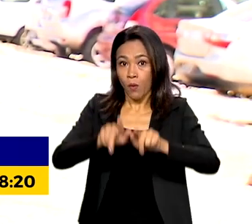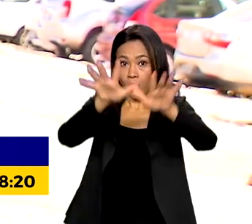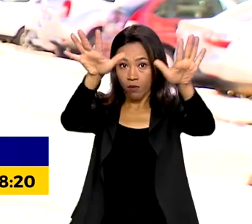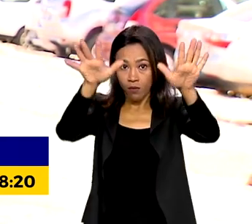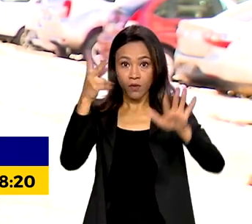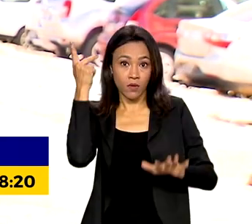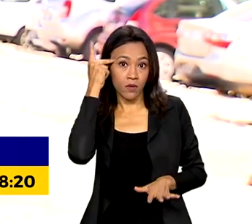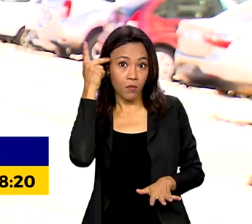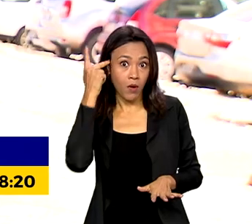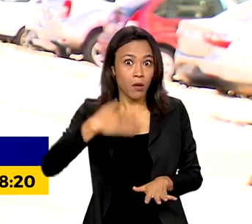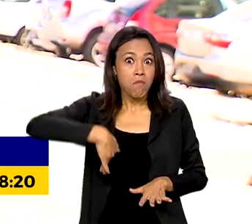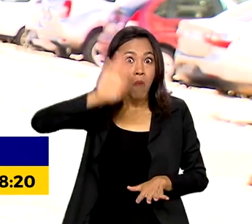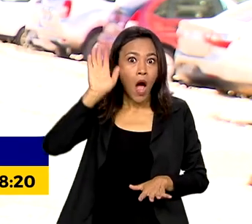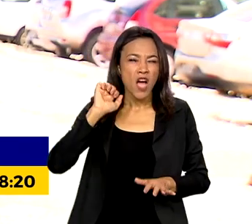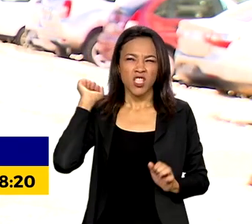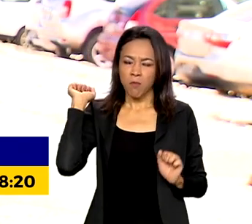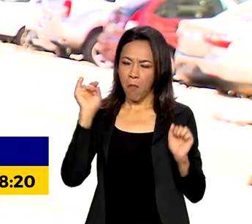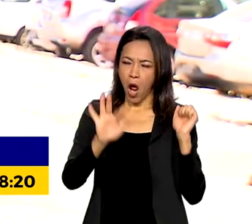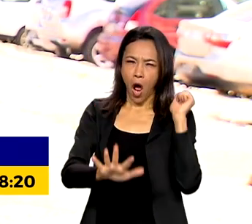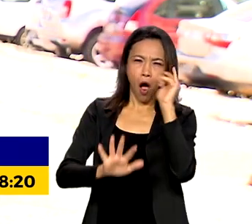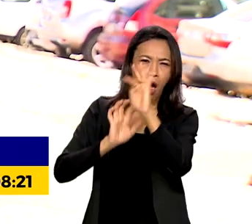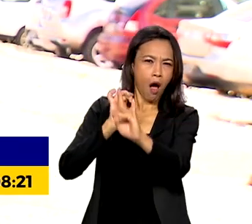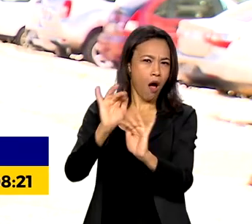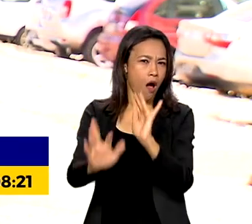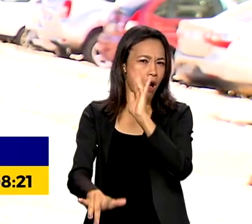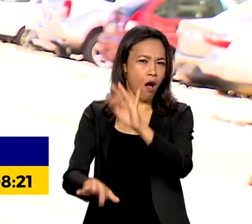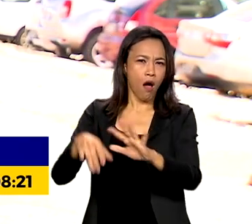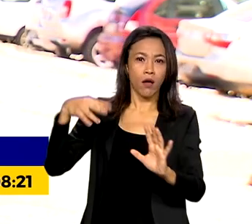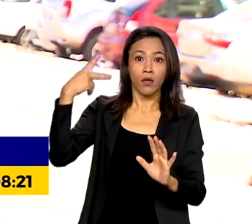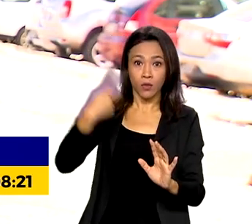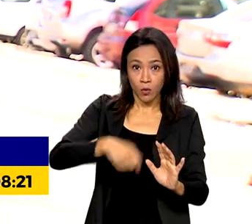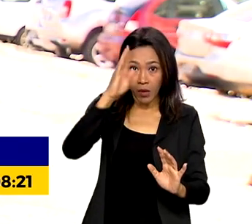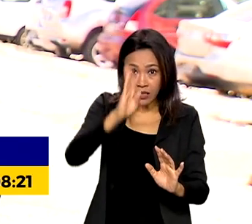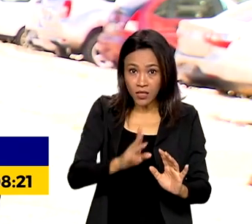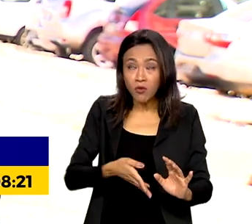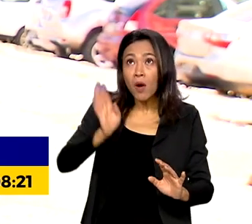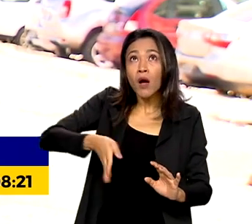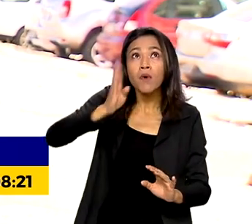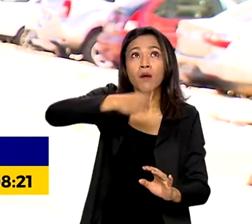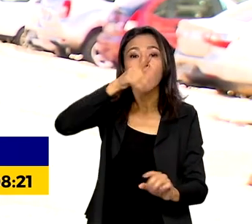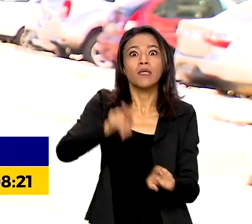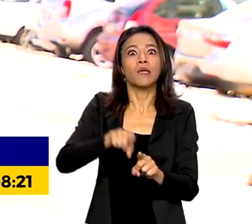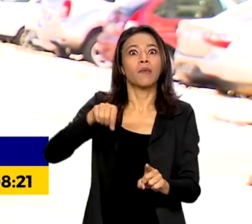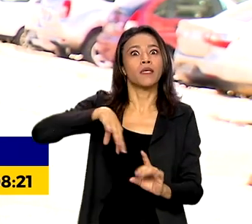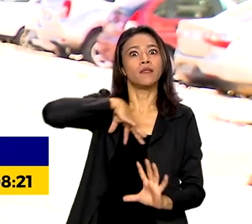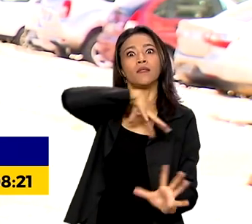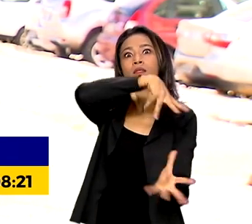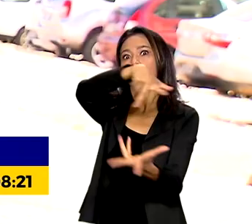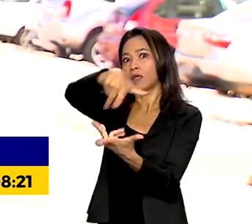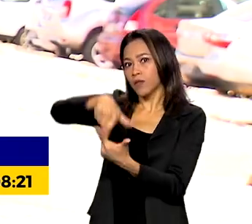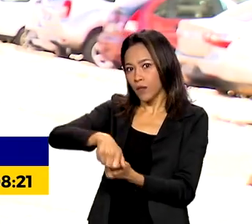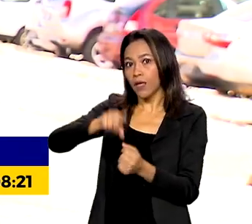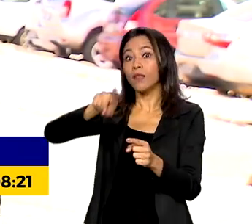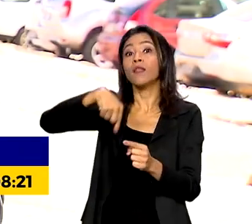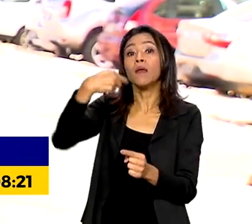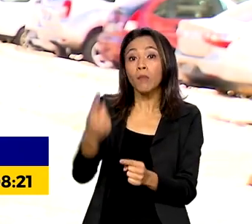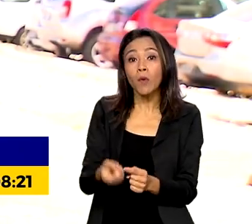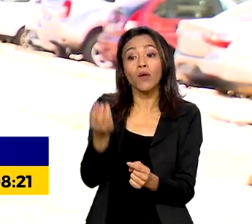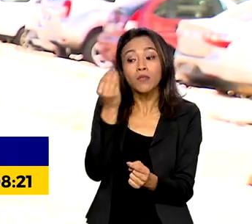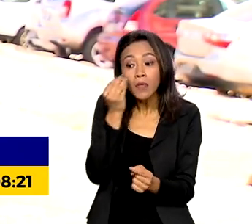movimentação de passageiros domésticos e internacionais do Brasil. Depois será levado para os outros